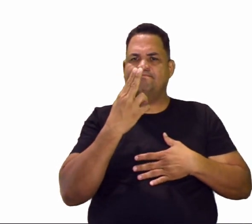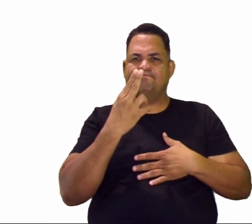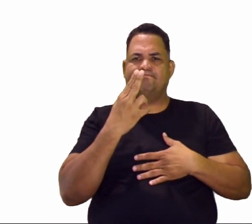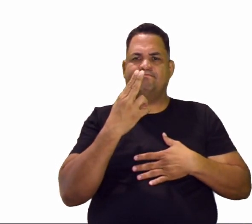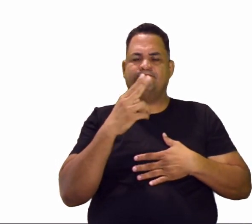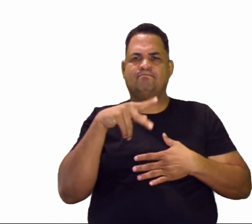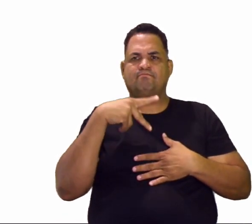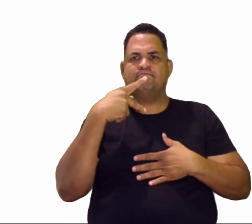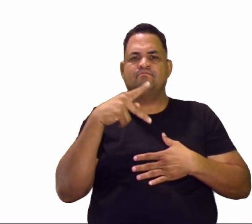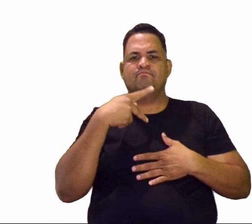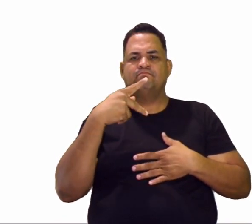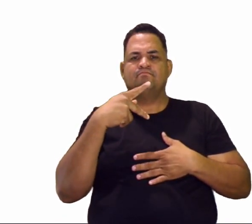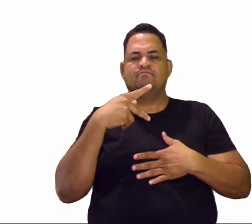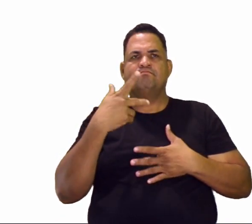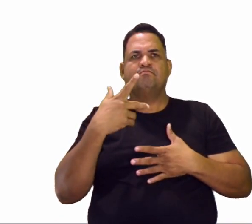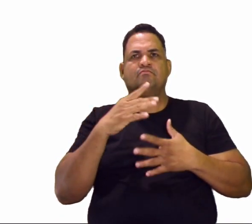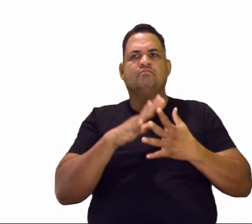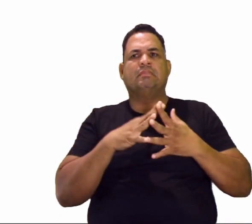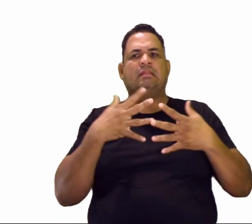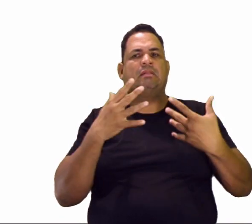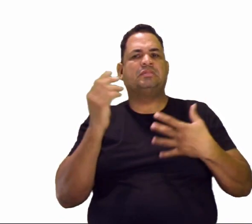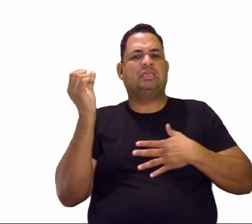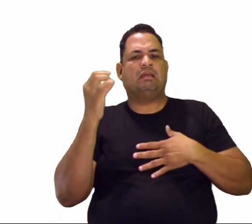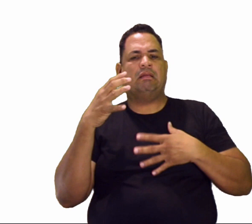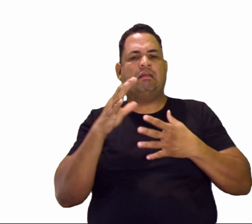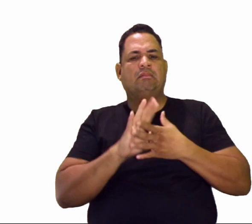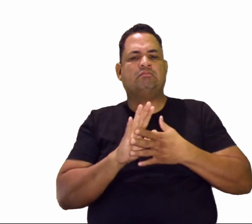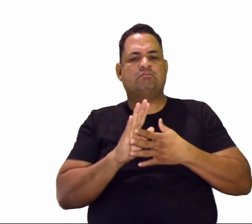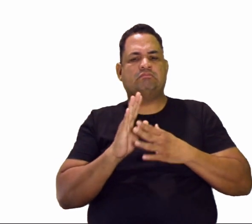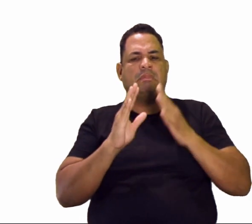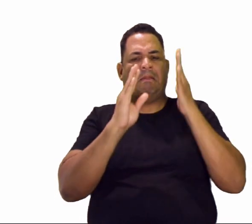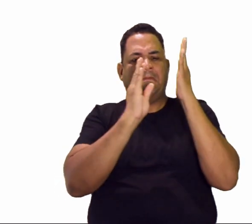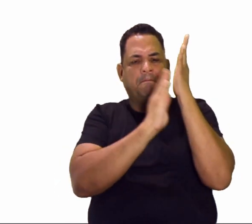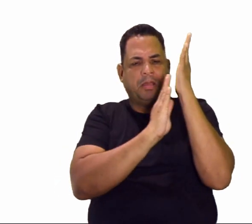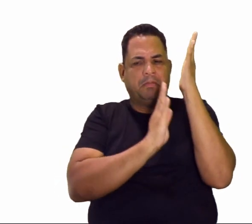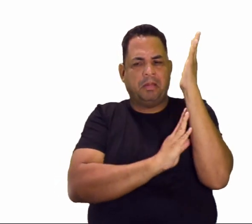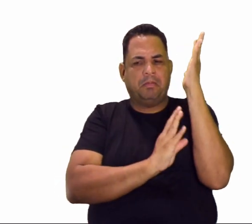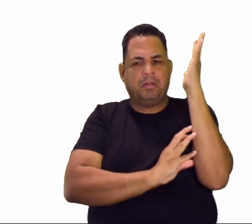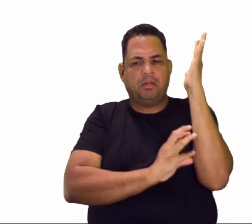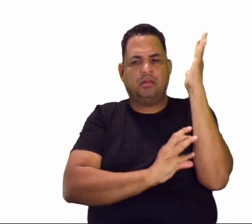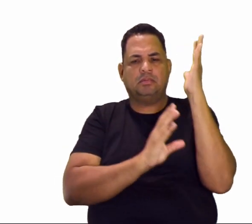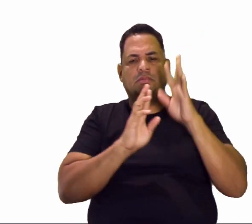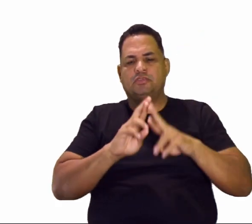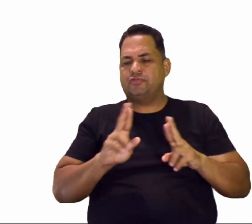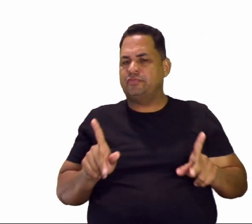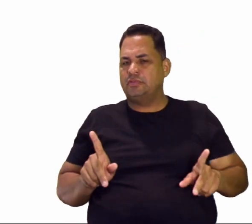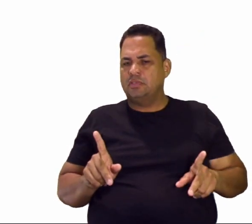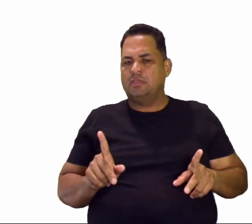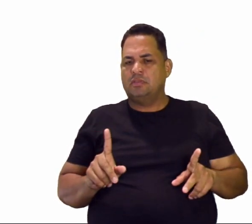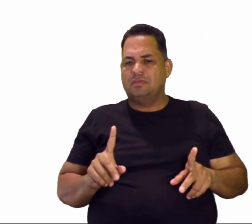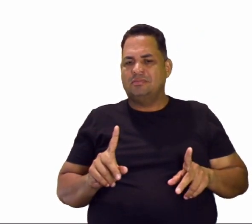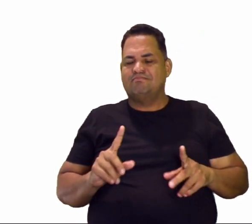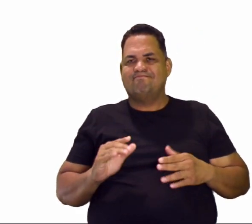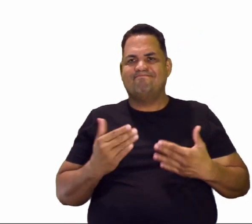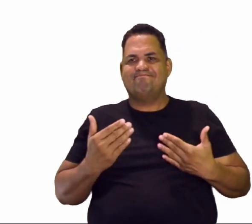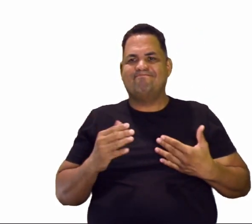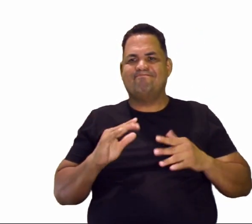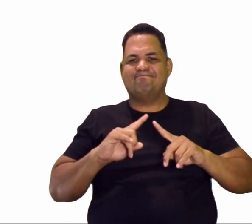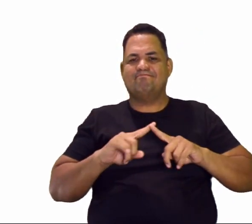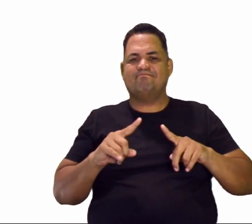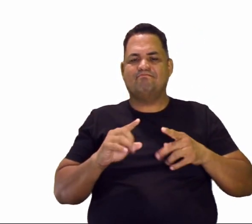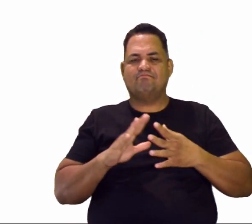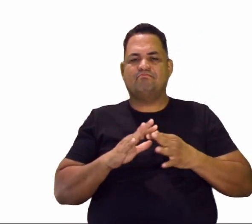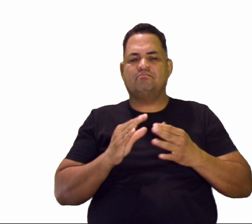a gente falando assim, parece uma coisa muito burocrática, né? Parece uma coisa muito que está, ai, distante. Mas todas